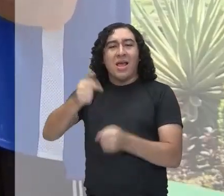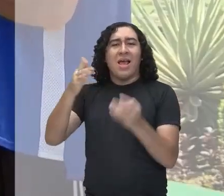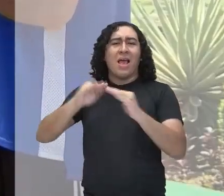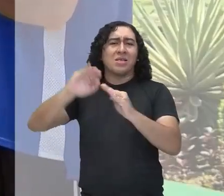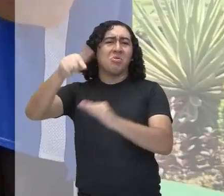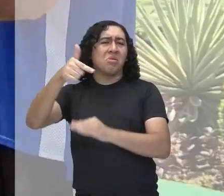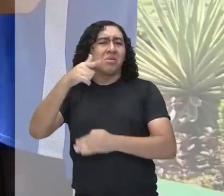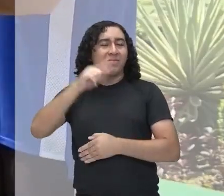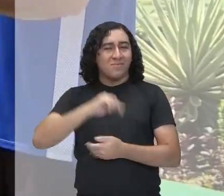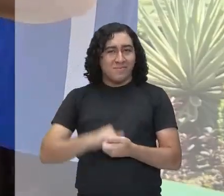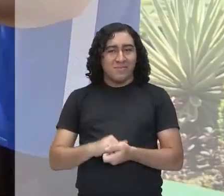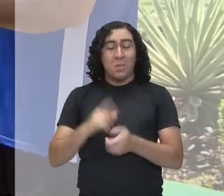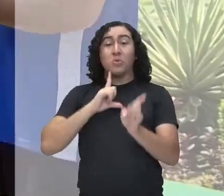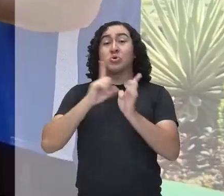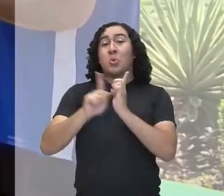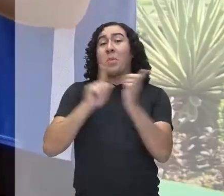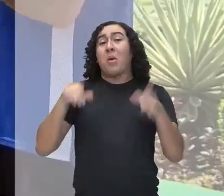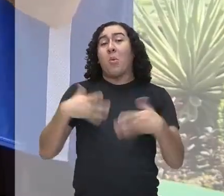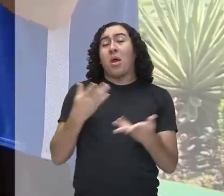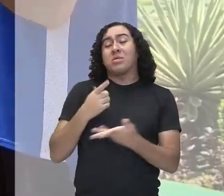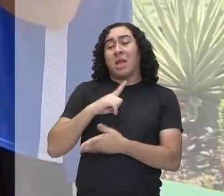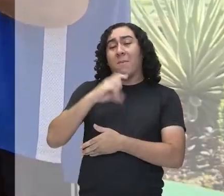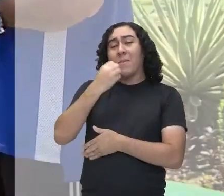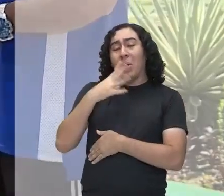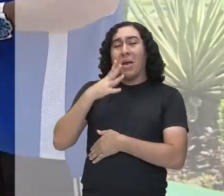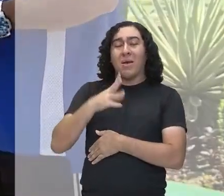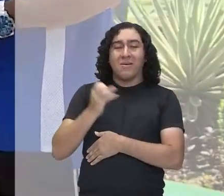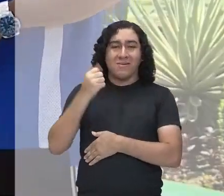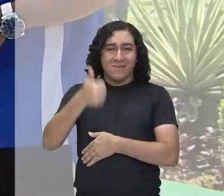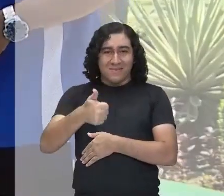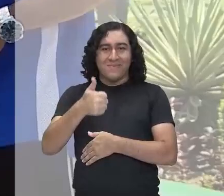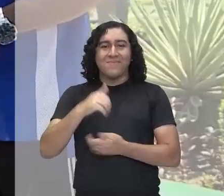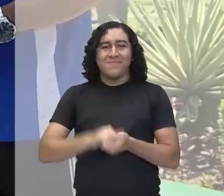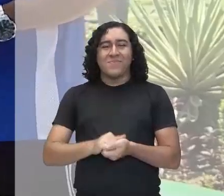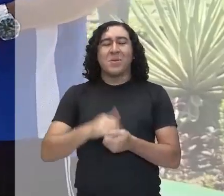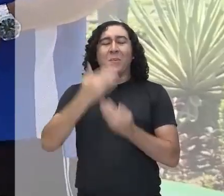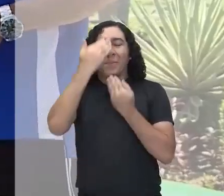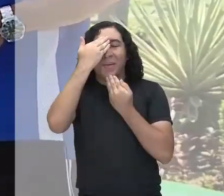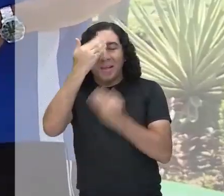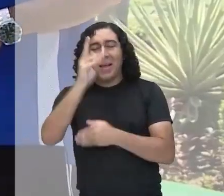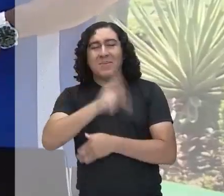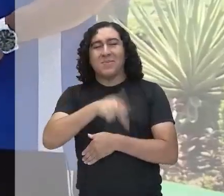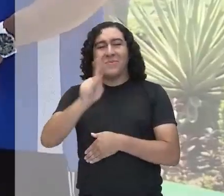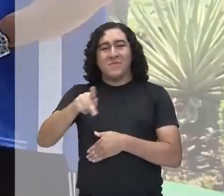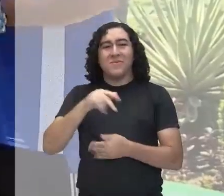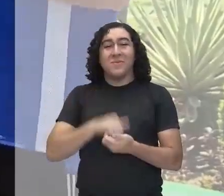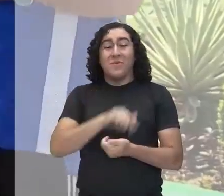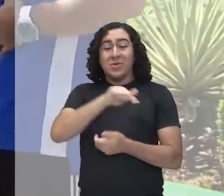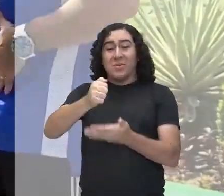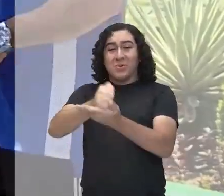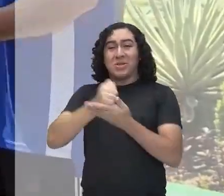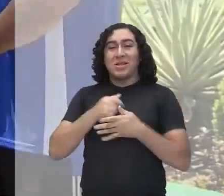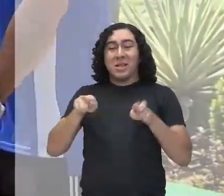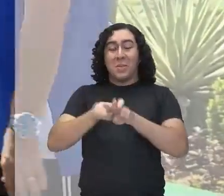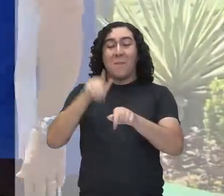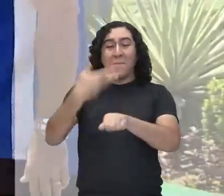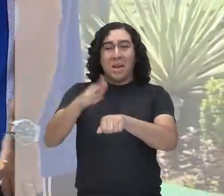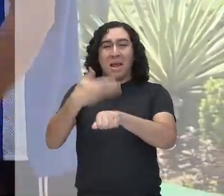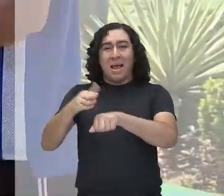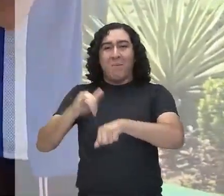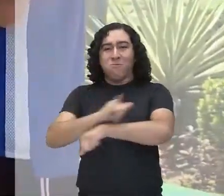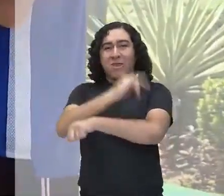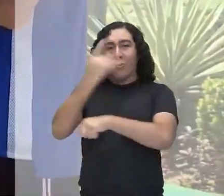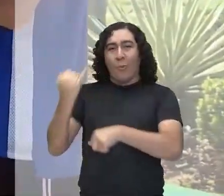momento aí, pra me descobrir, pra ver se eu tô melhorando ou não. Com certeza! Beleza? Valeu, professor! Vai me ajudar também nos exercícios. A perder a barriga.